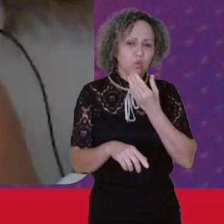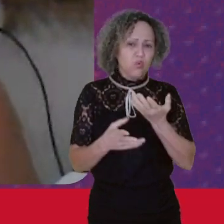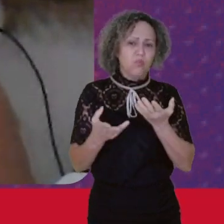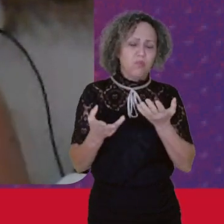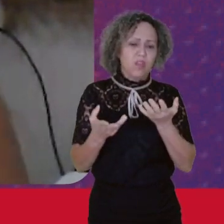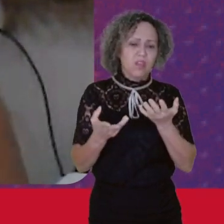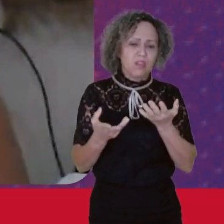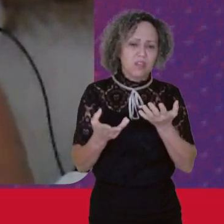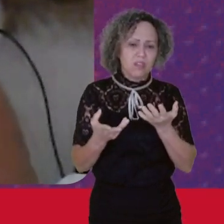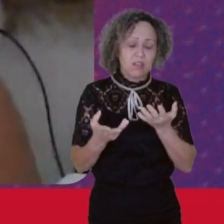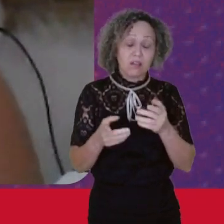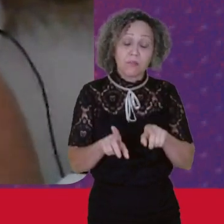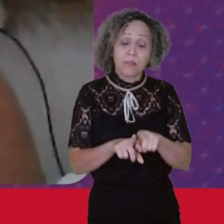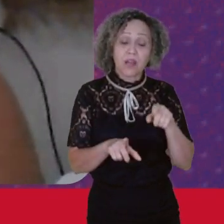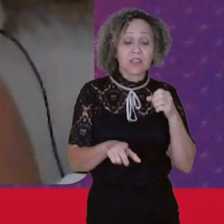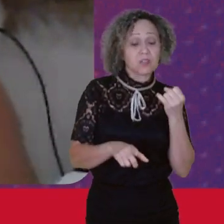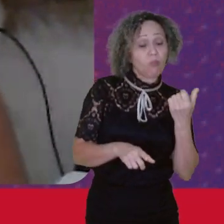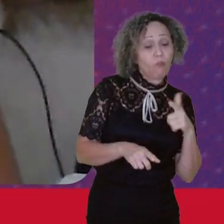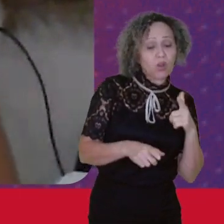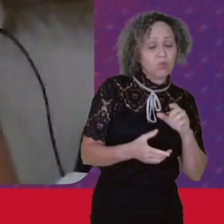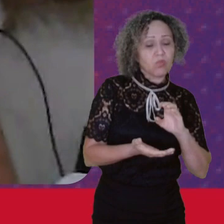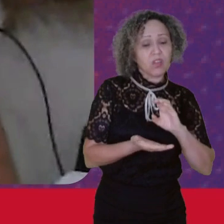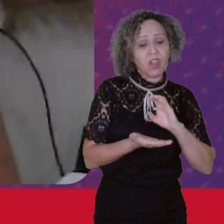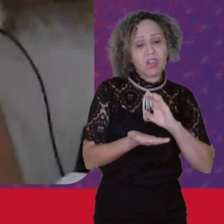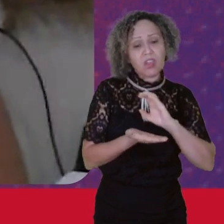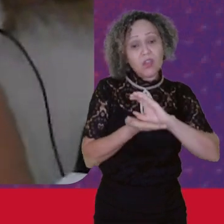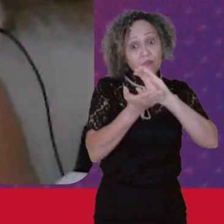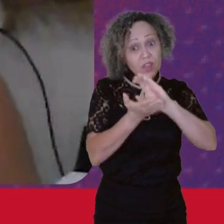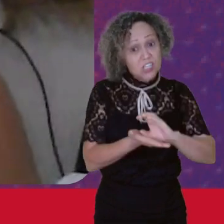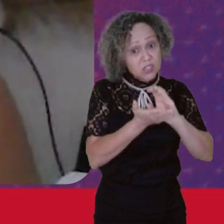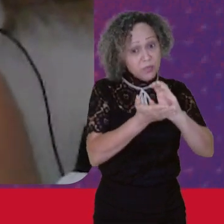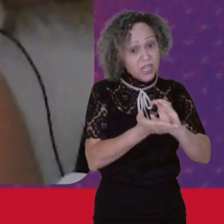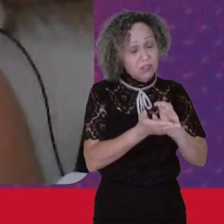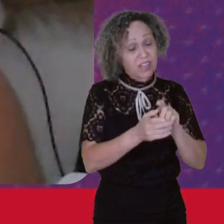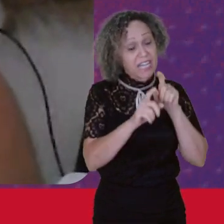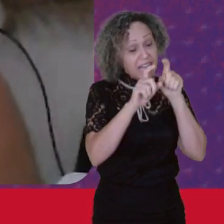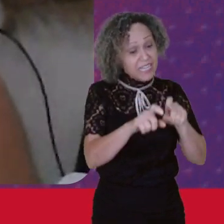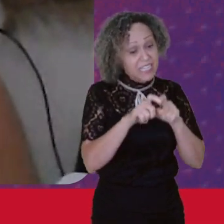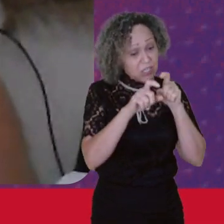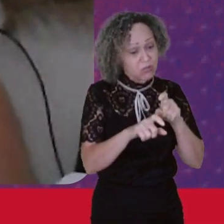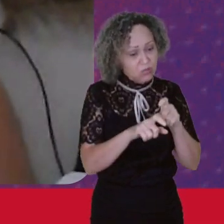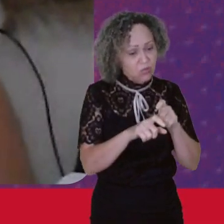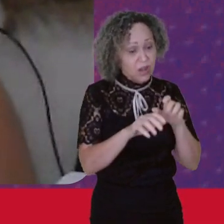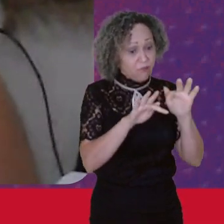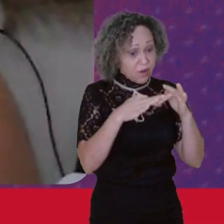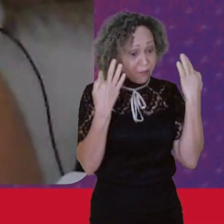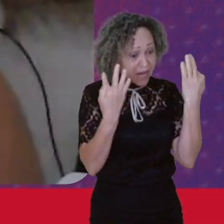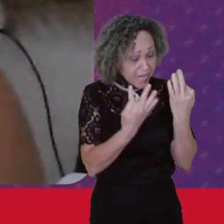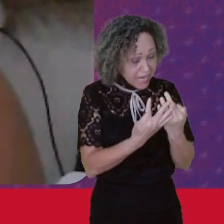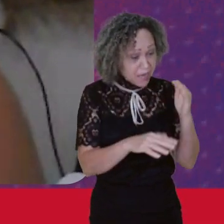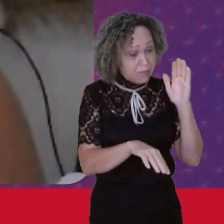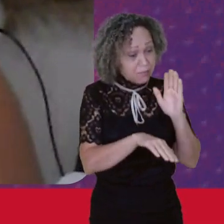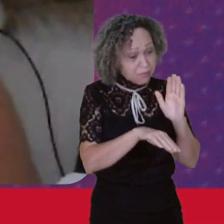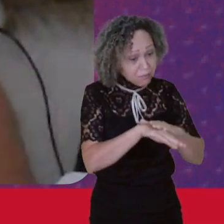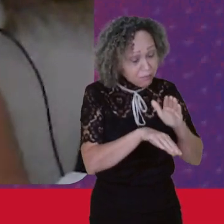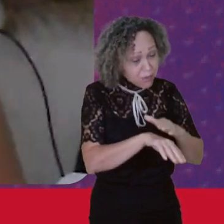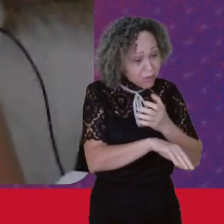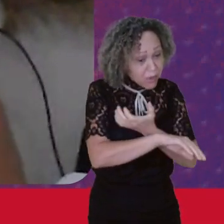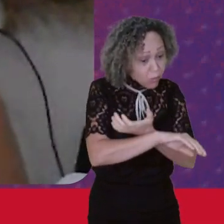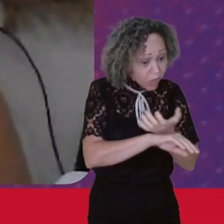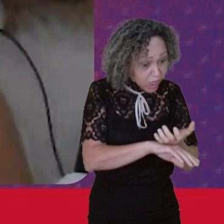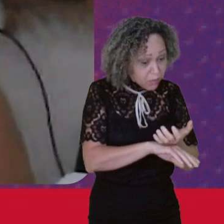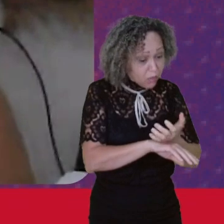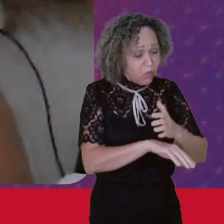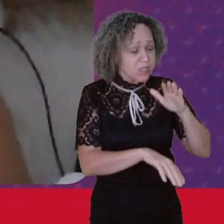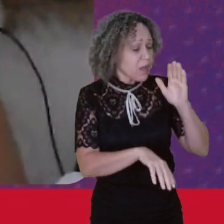investimento Na agricultura Familiar Camponesa Onde tem Uma presença Muito expressiva Das